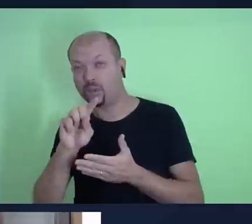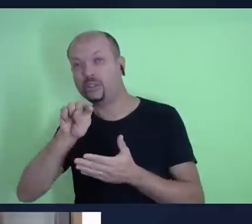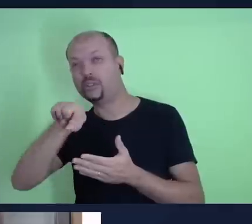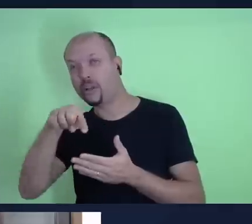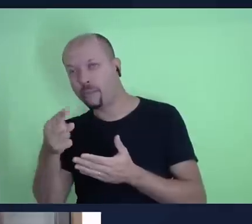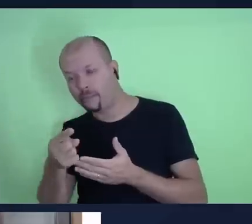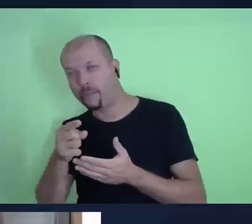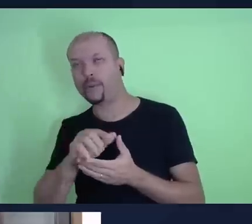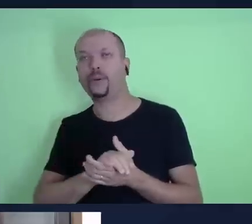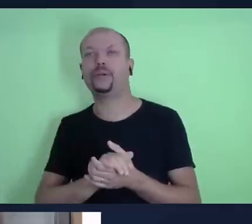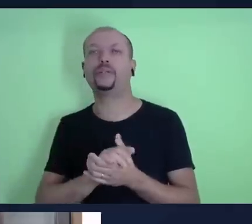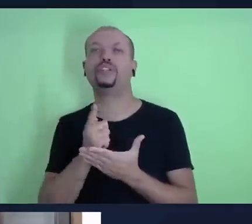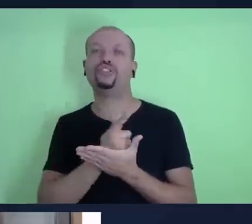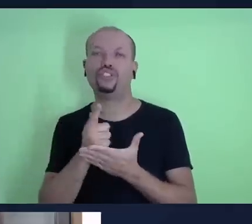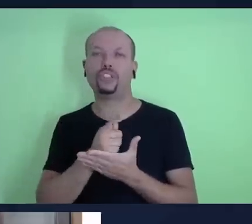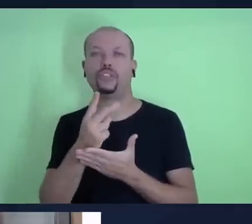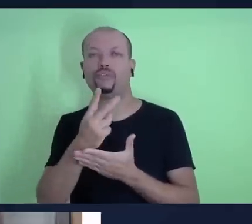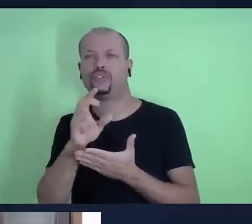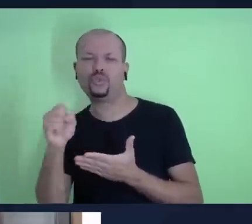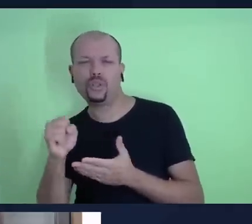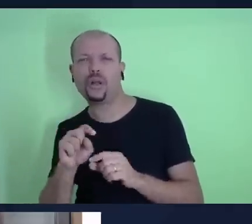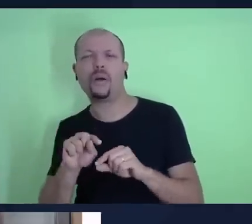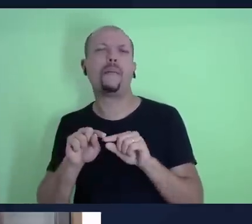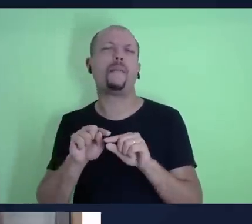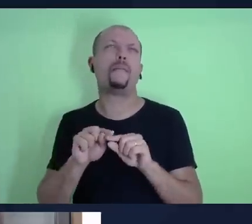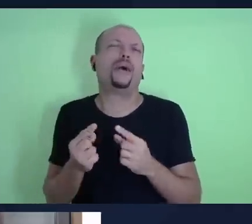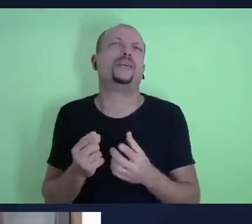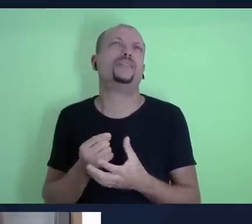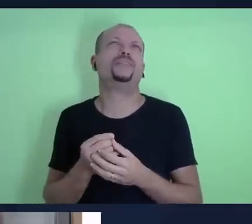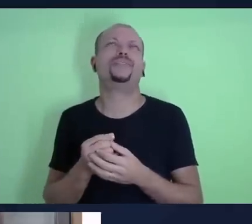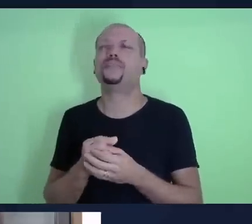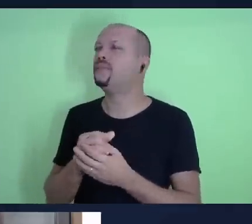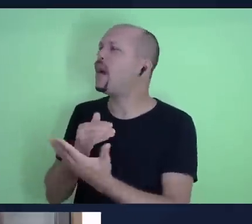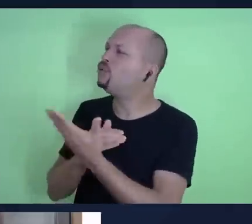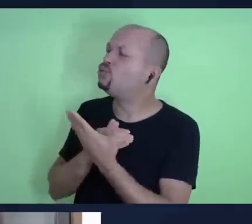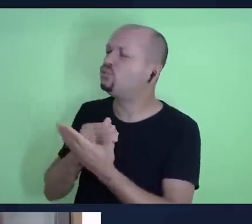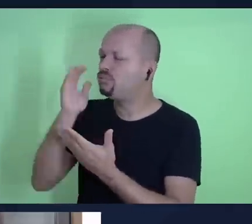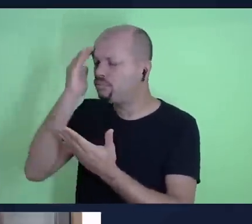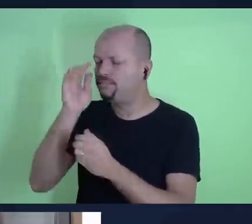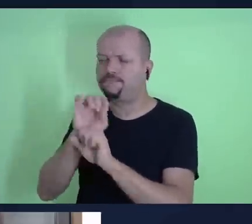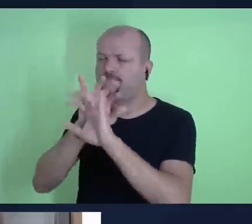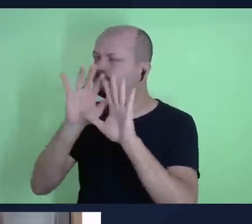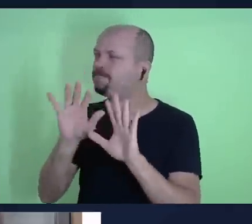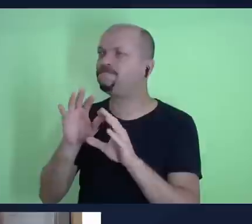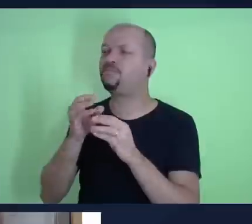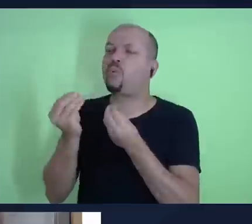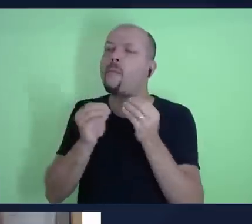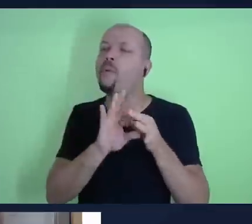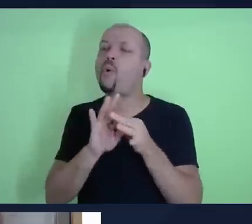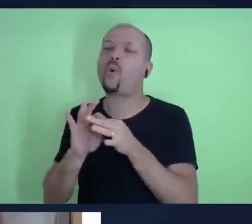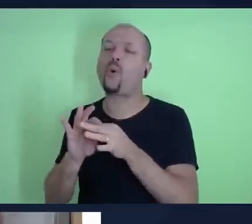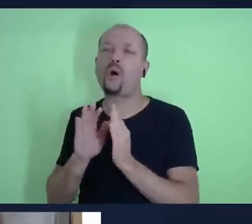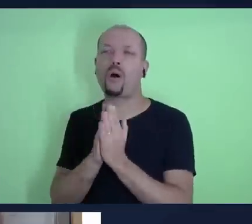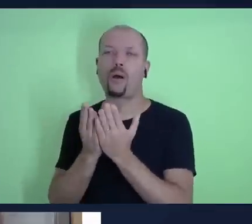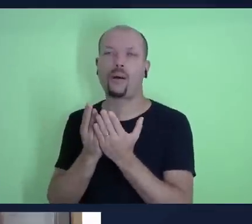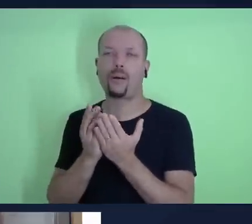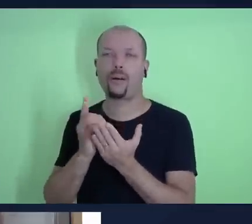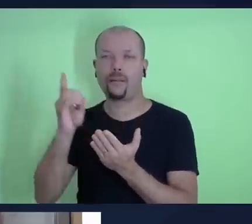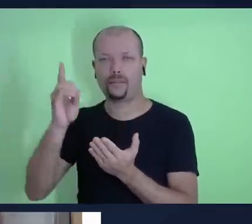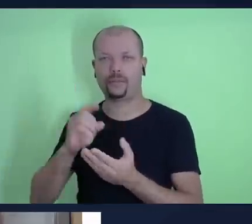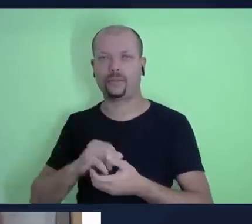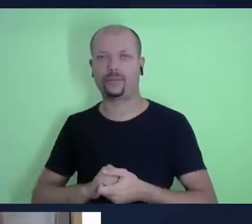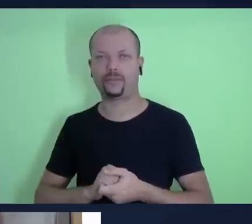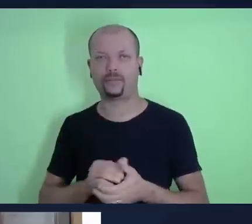em Gênesis 28, nos ajude a entender um pouco o surgimento do dízimo no contexto ali da história bíblica, da narrativa bíblica.